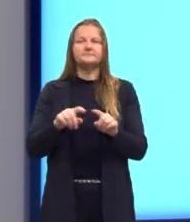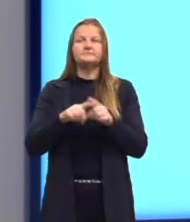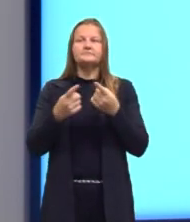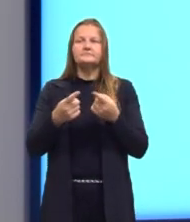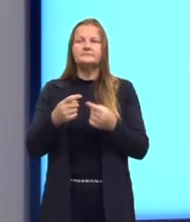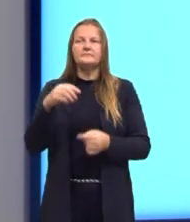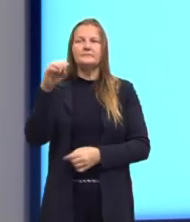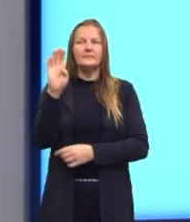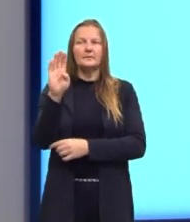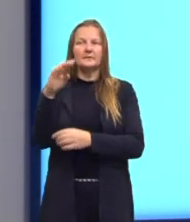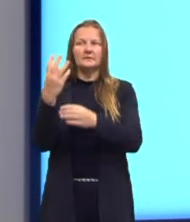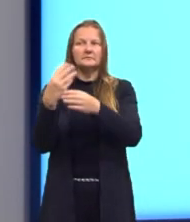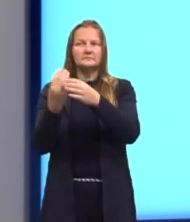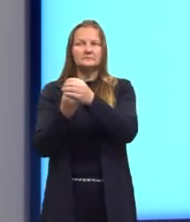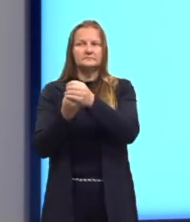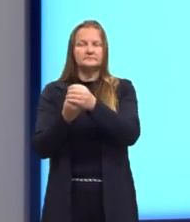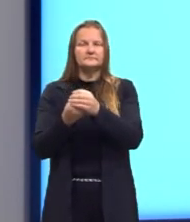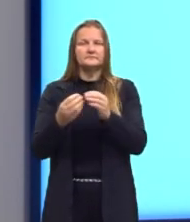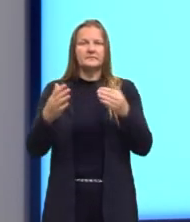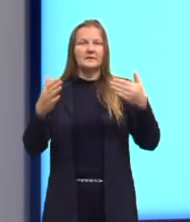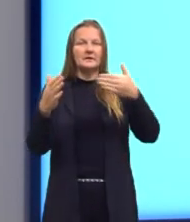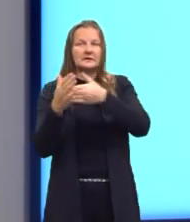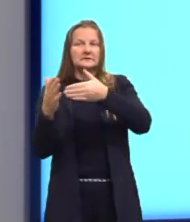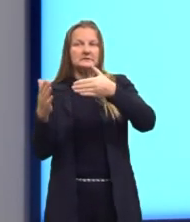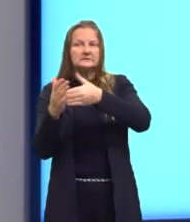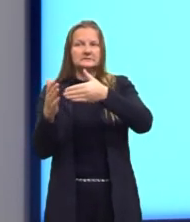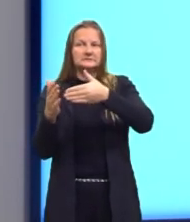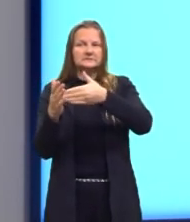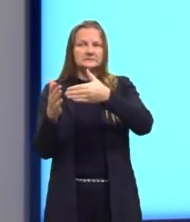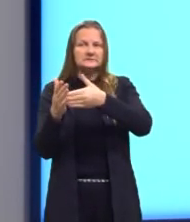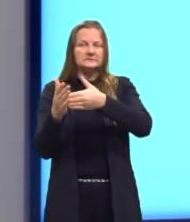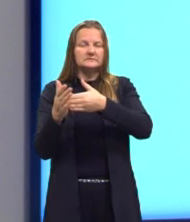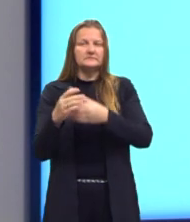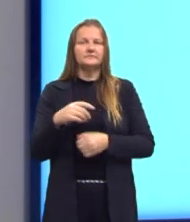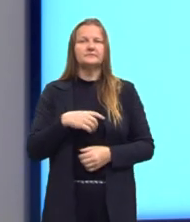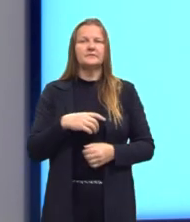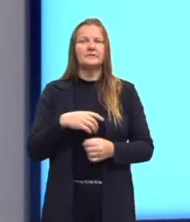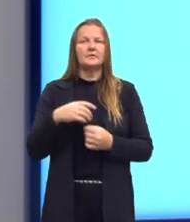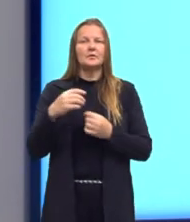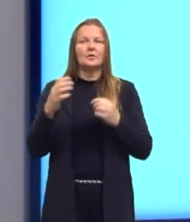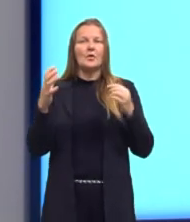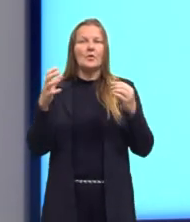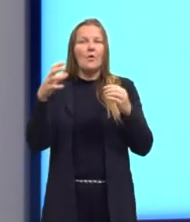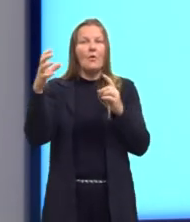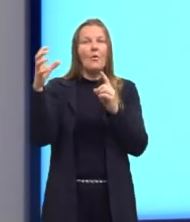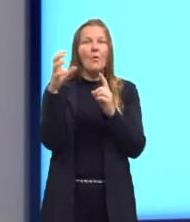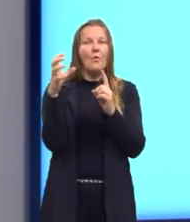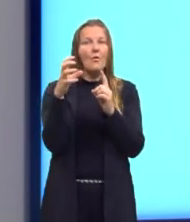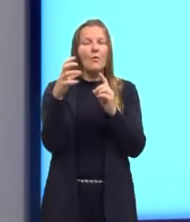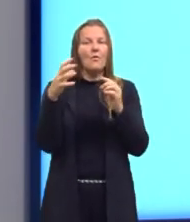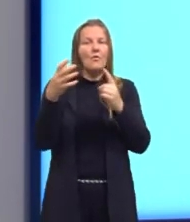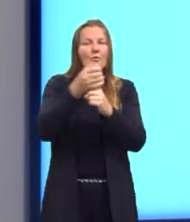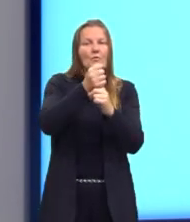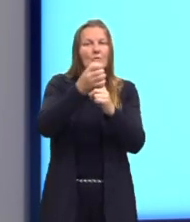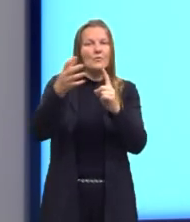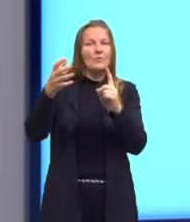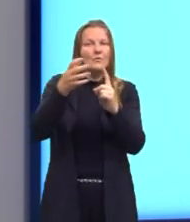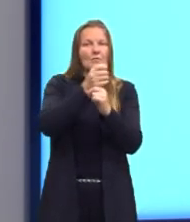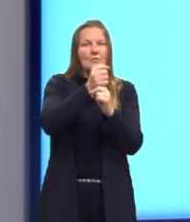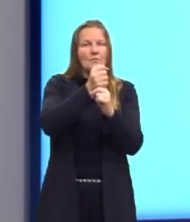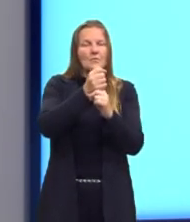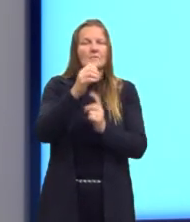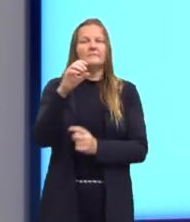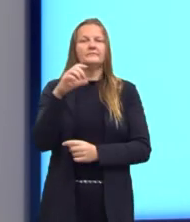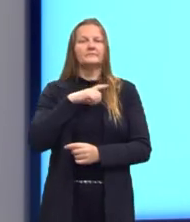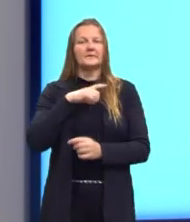o conjunto B, onde chegam essas relações, ele é chamado de contradomínio da função, tá? Ou,